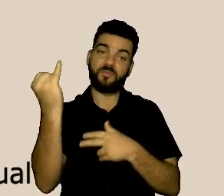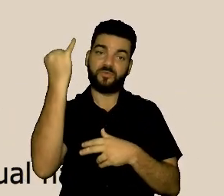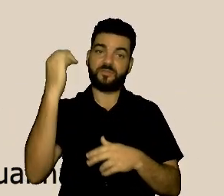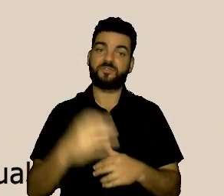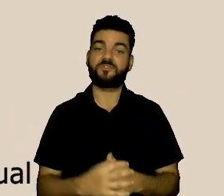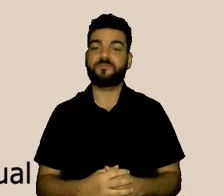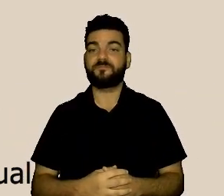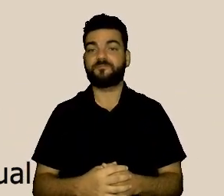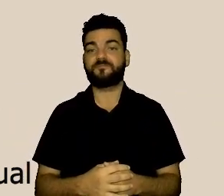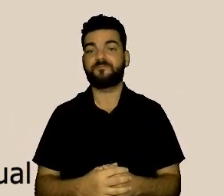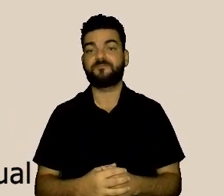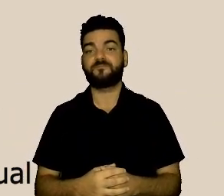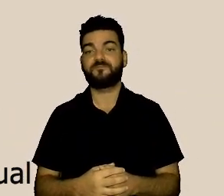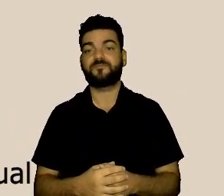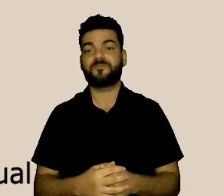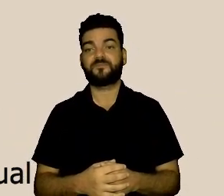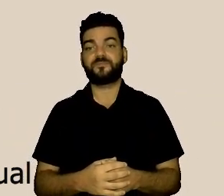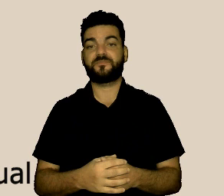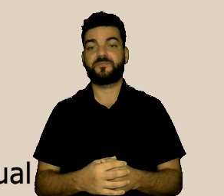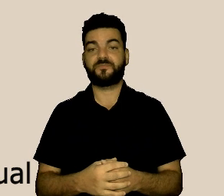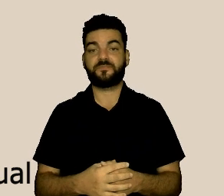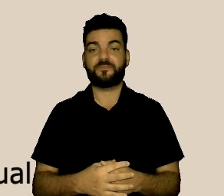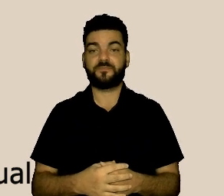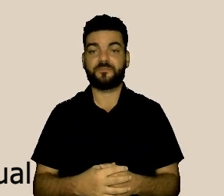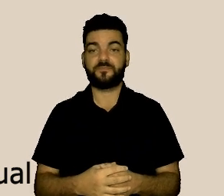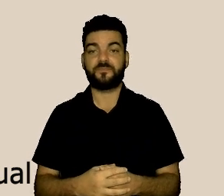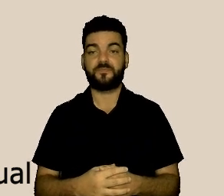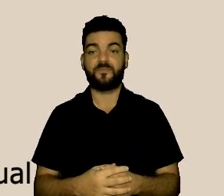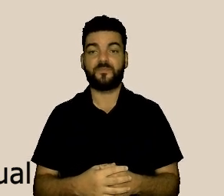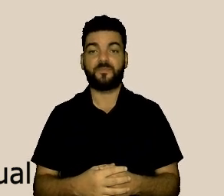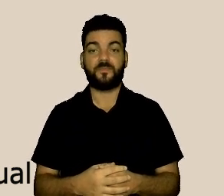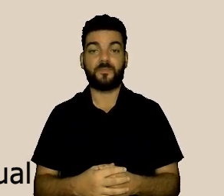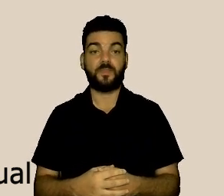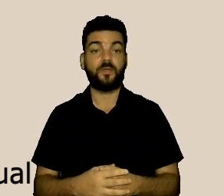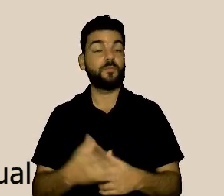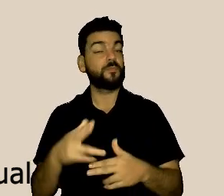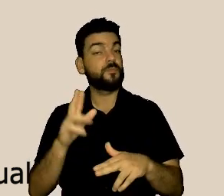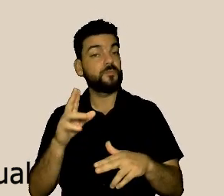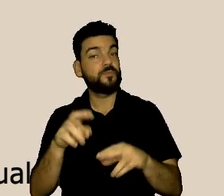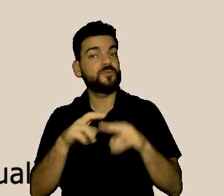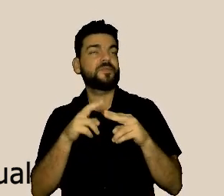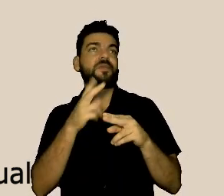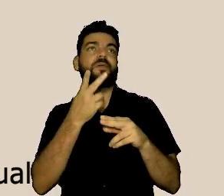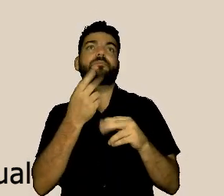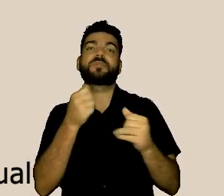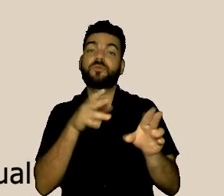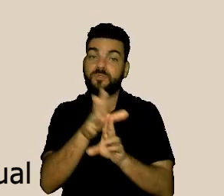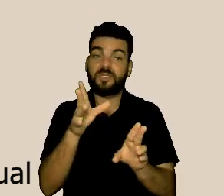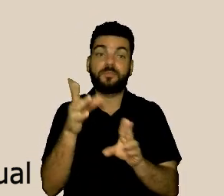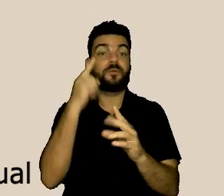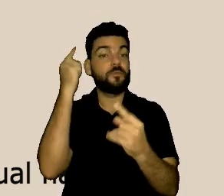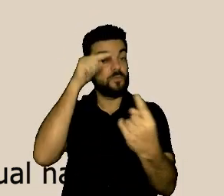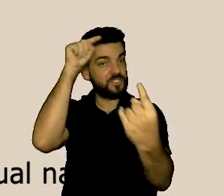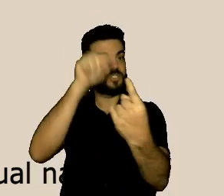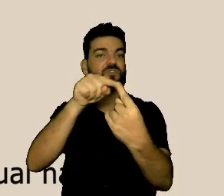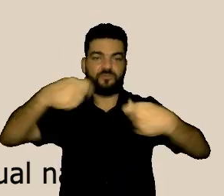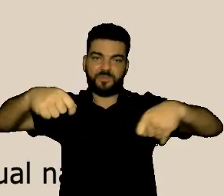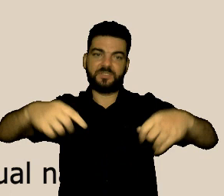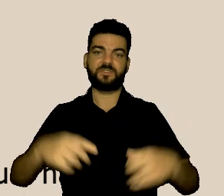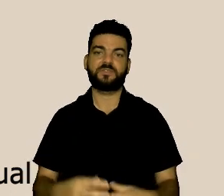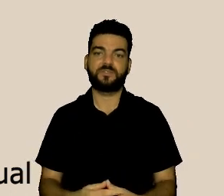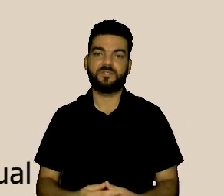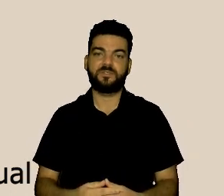para alguma coisa. Tem que ter um propósito, um desdobramento, especialmente claro, para